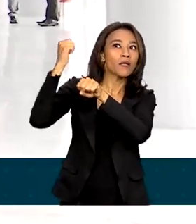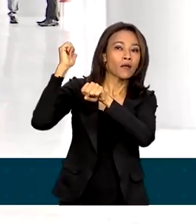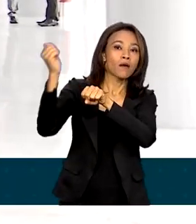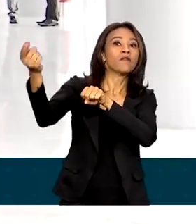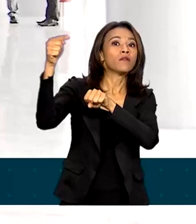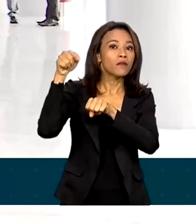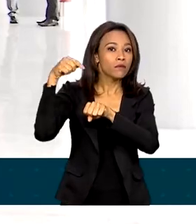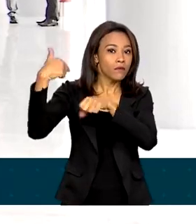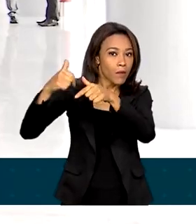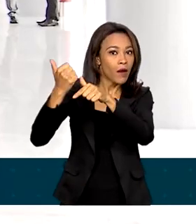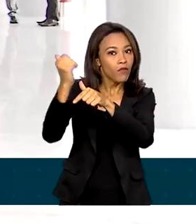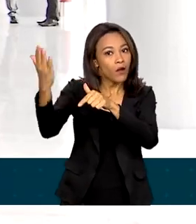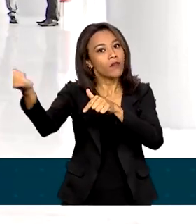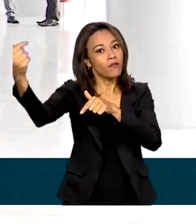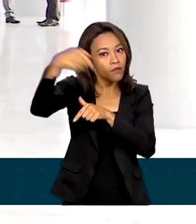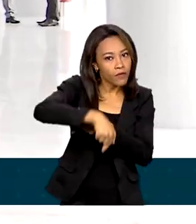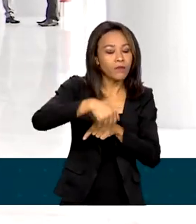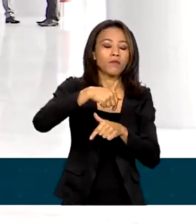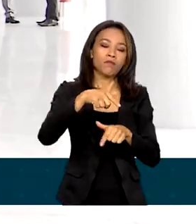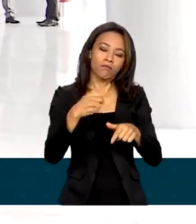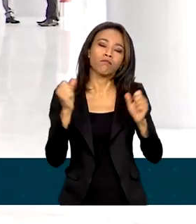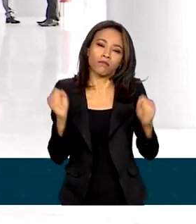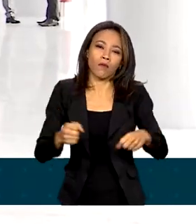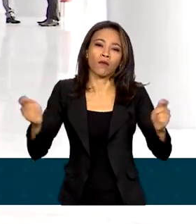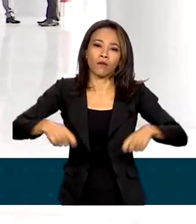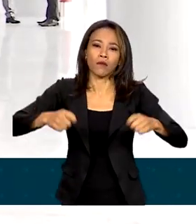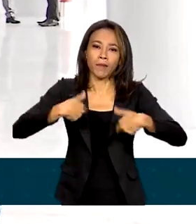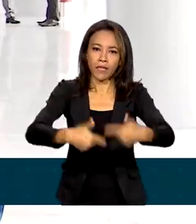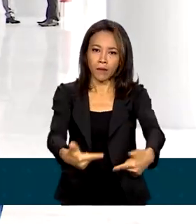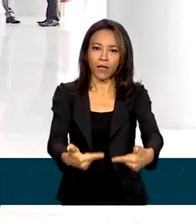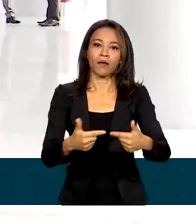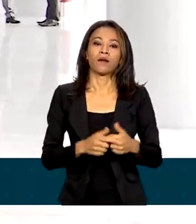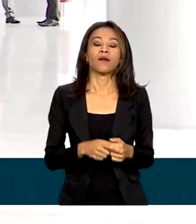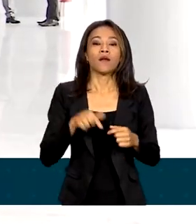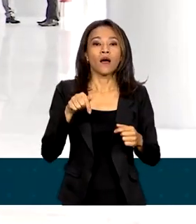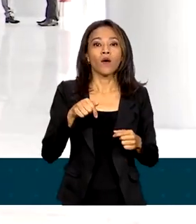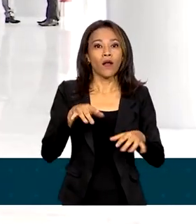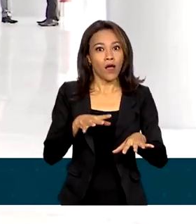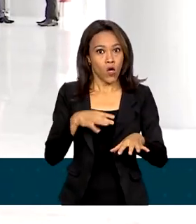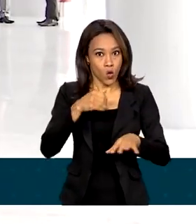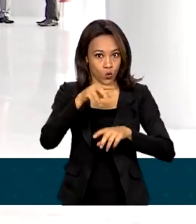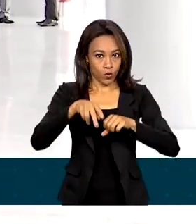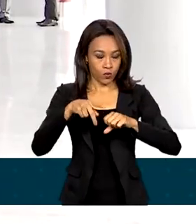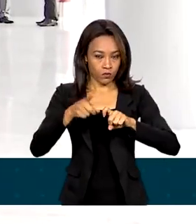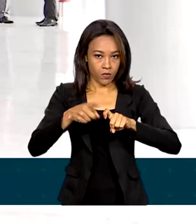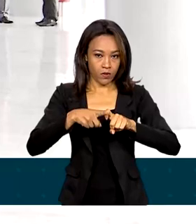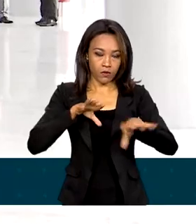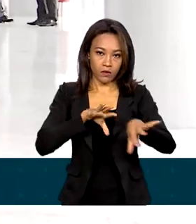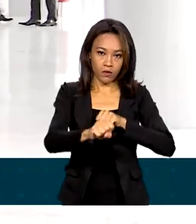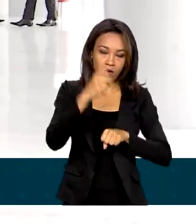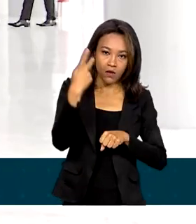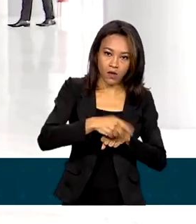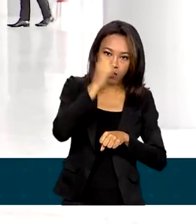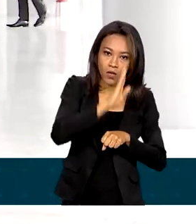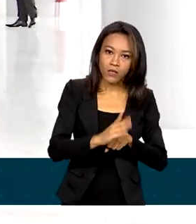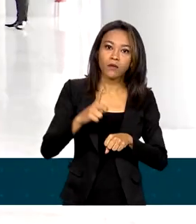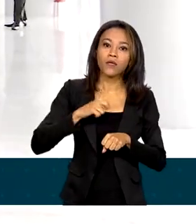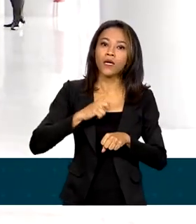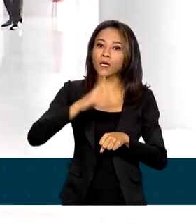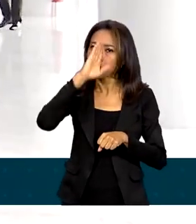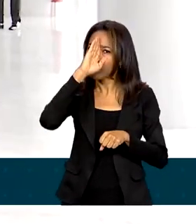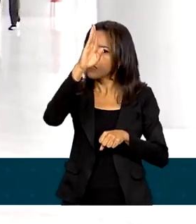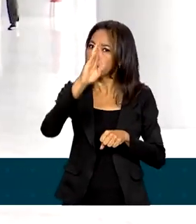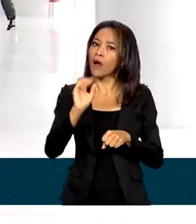registro do Ministério da Saúde. Mas os médicos brasileiros formados no Brasil têm preferência na seleção.